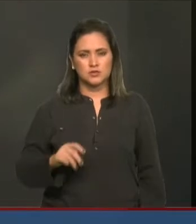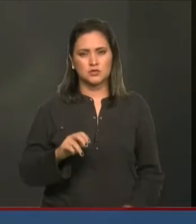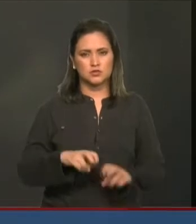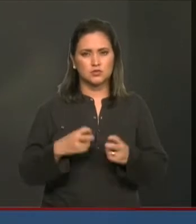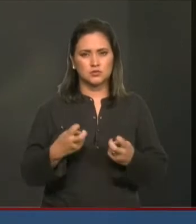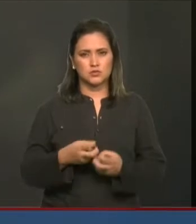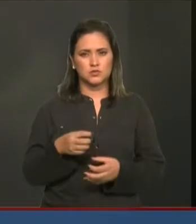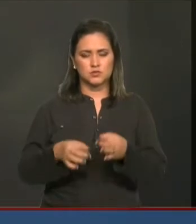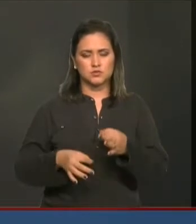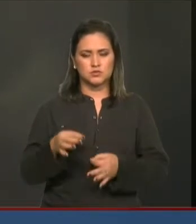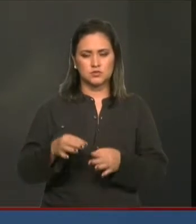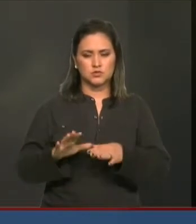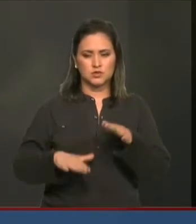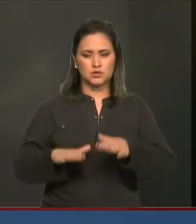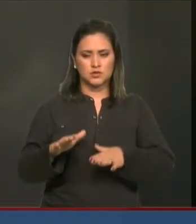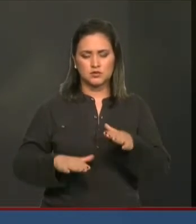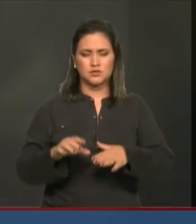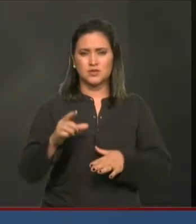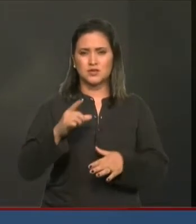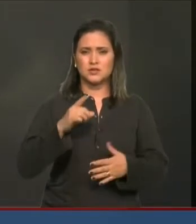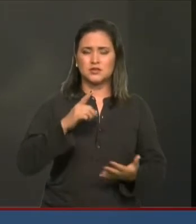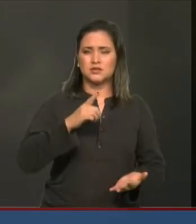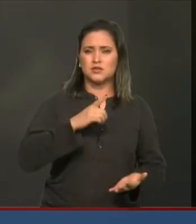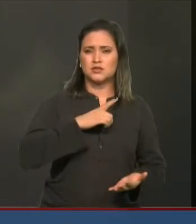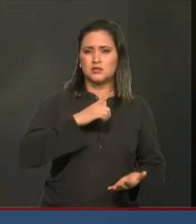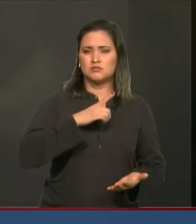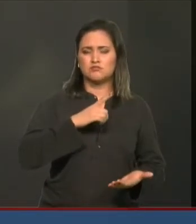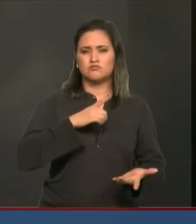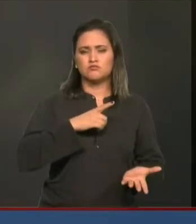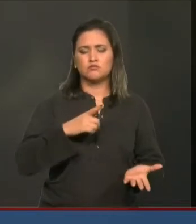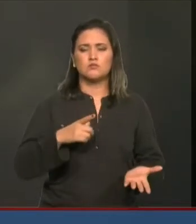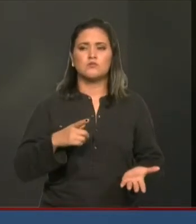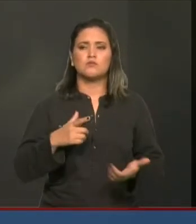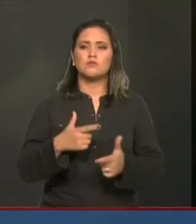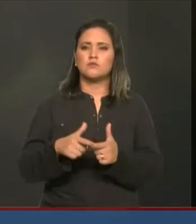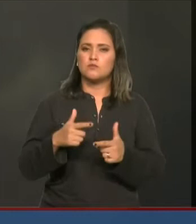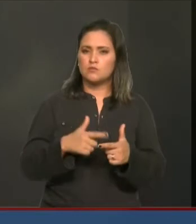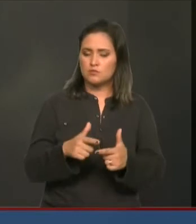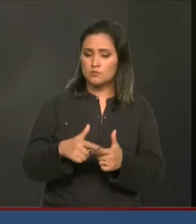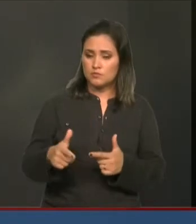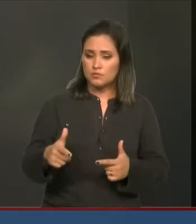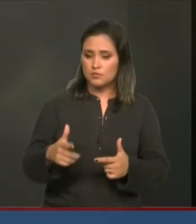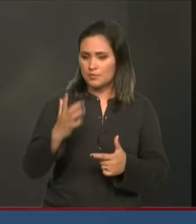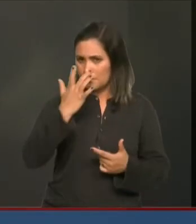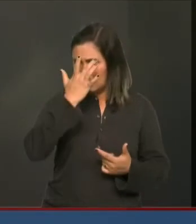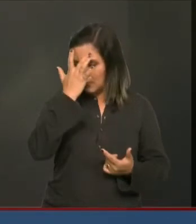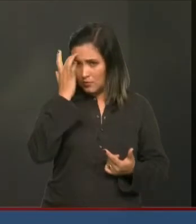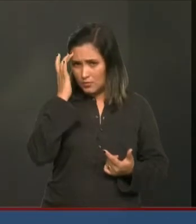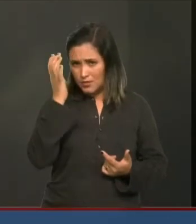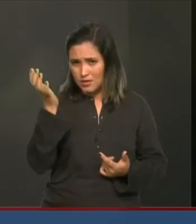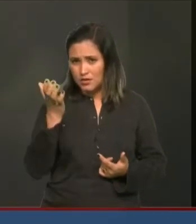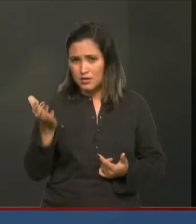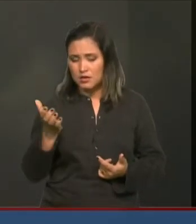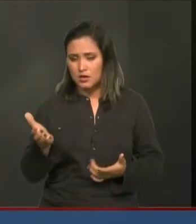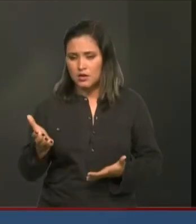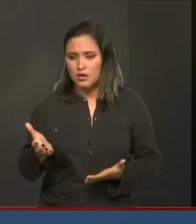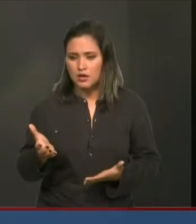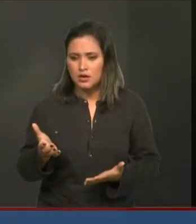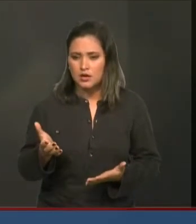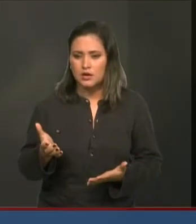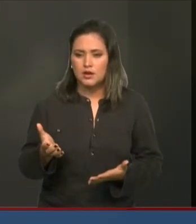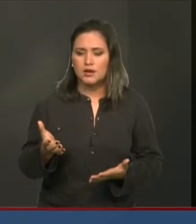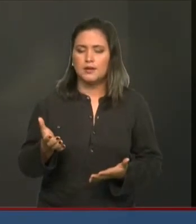às vezes há um vício de iniciativa e a pessoa busca, de alguma forma, dar um desgaste ao